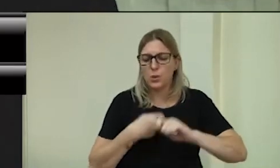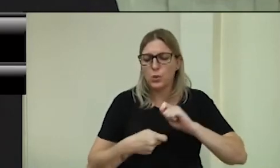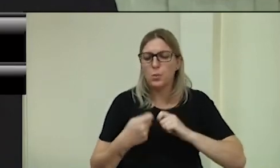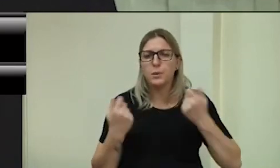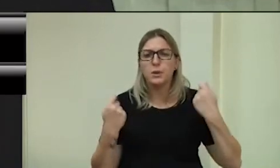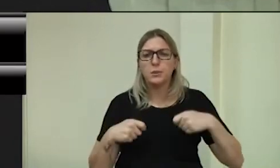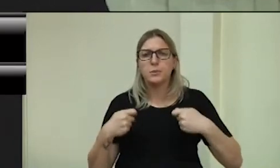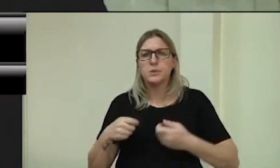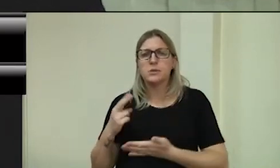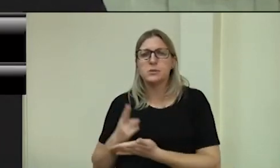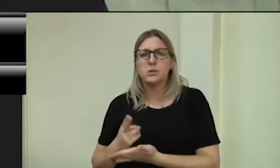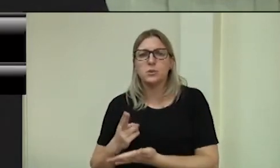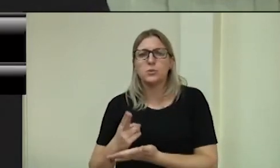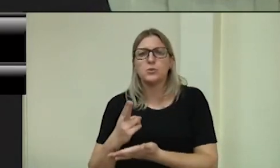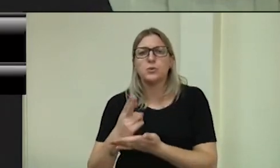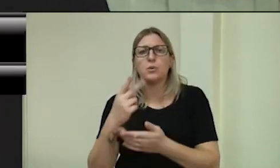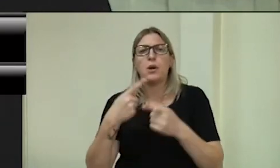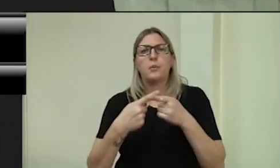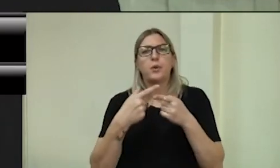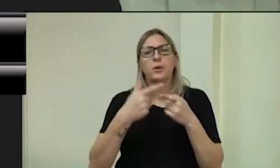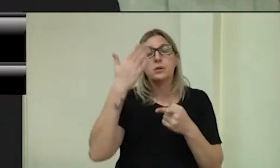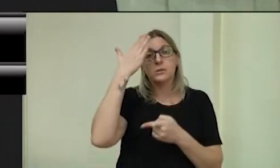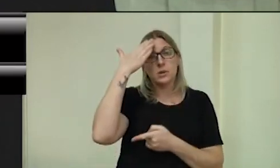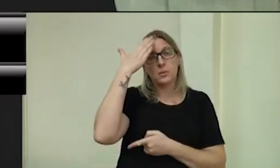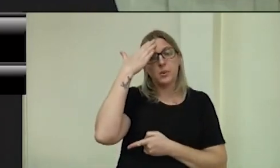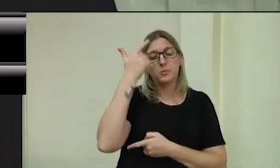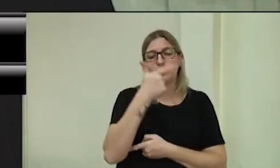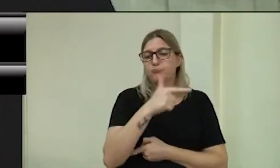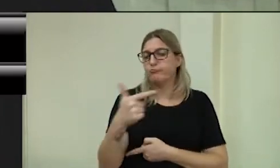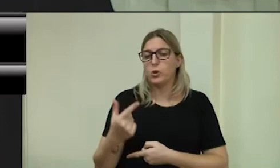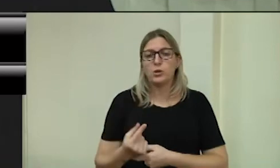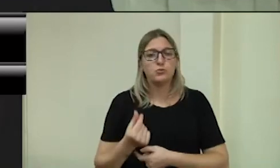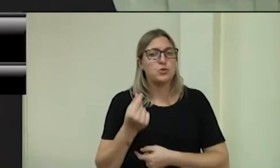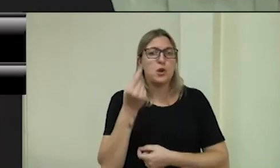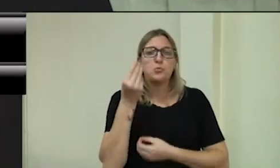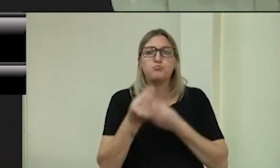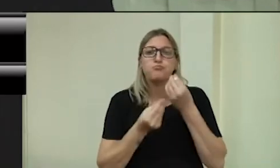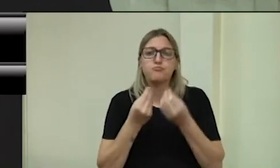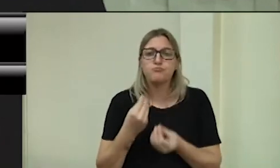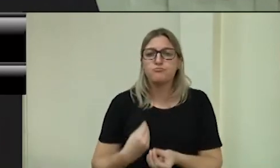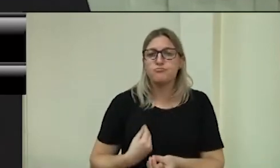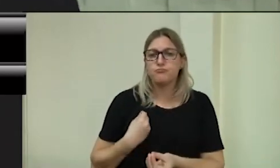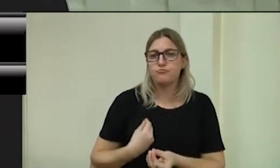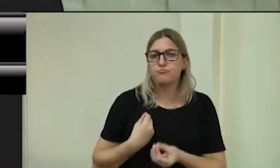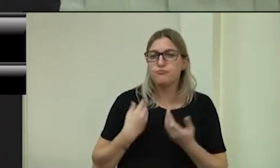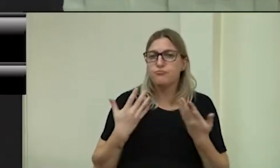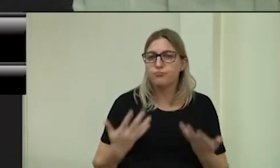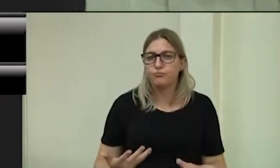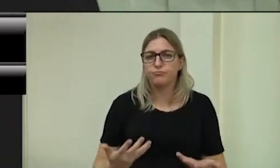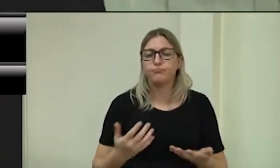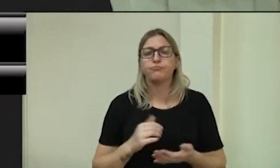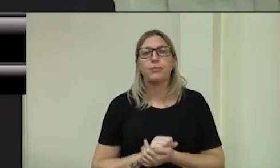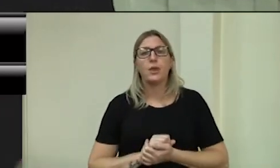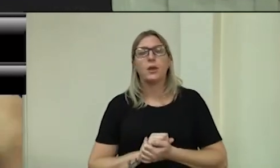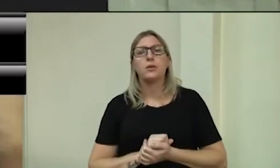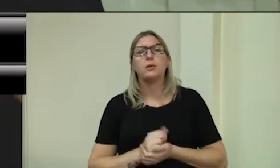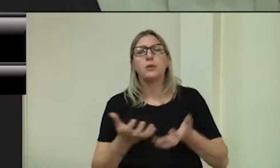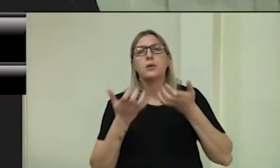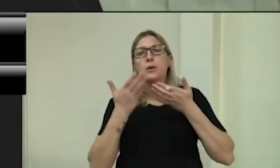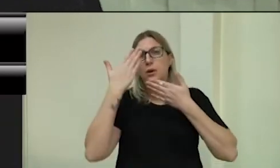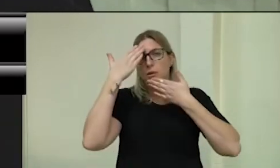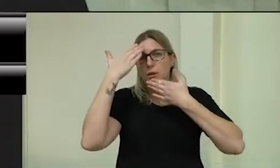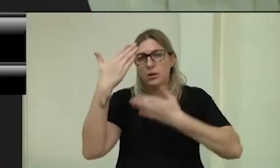porque a gente sabe que sem dinheiro a gente não sobrevive. E estamos aí. e quero